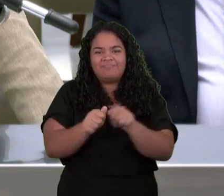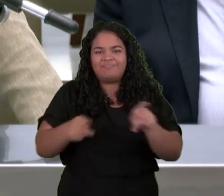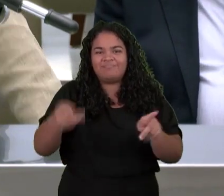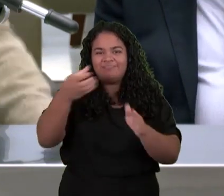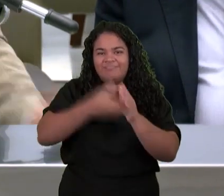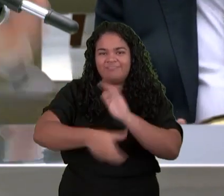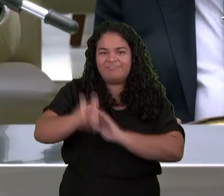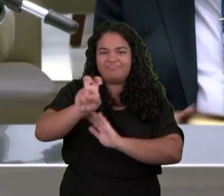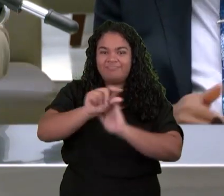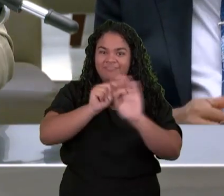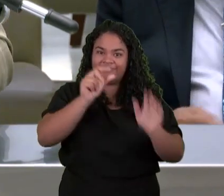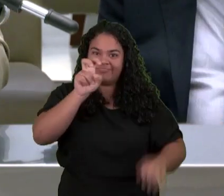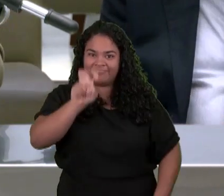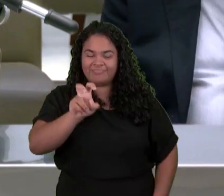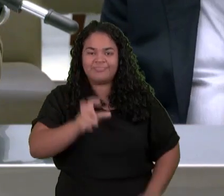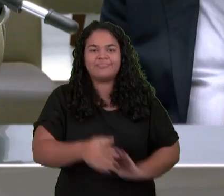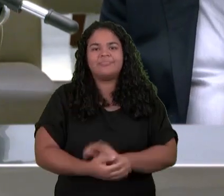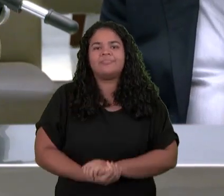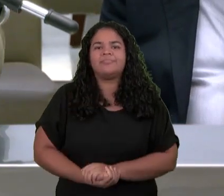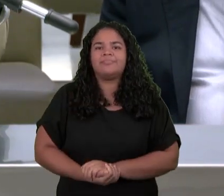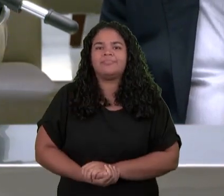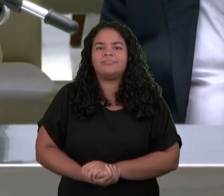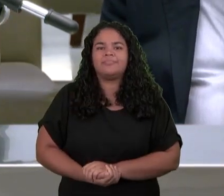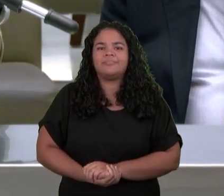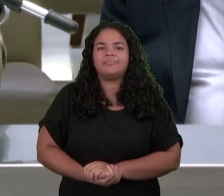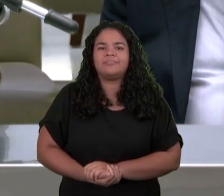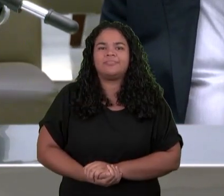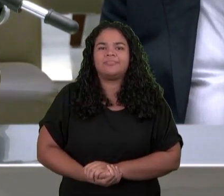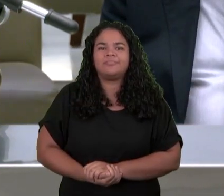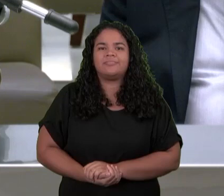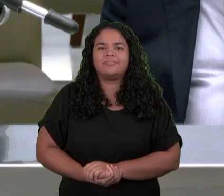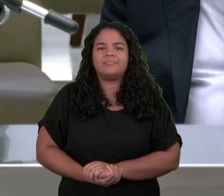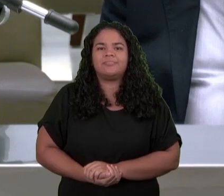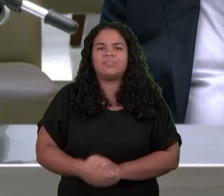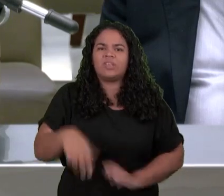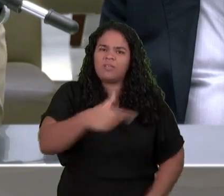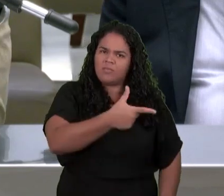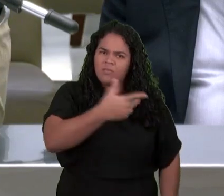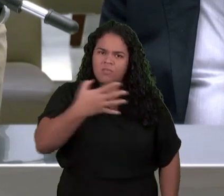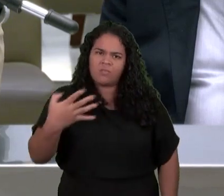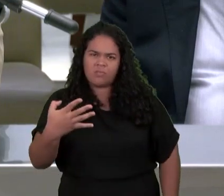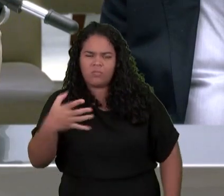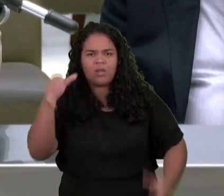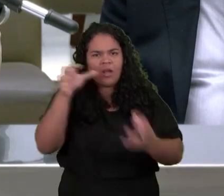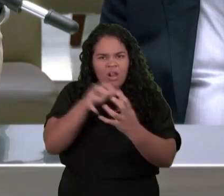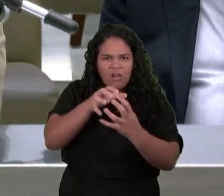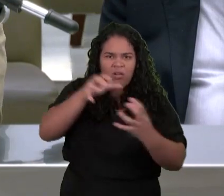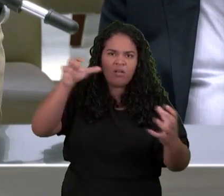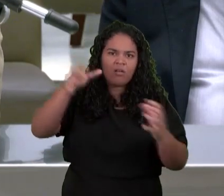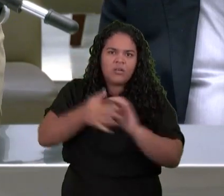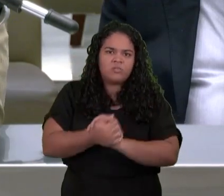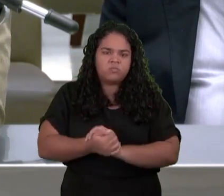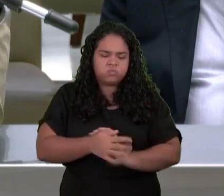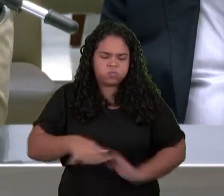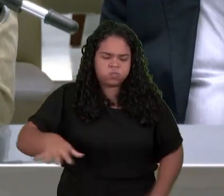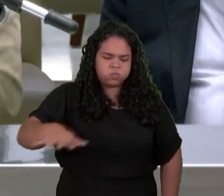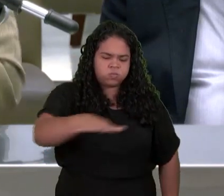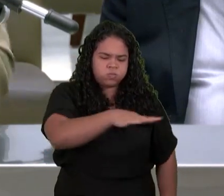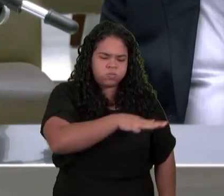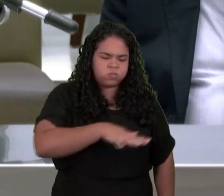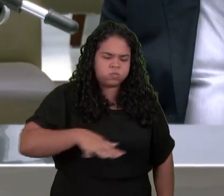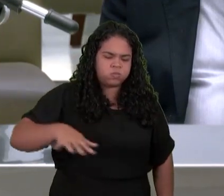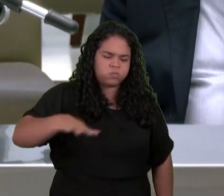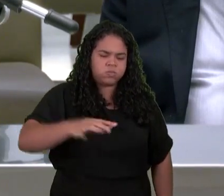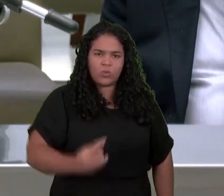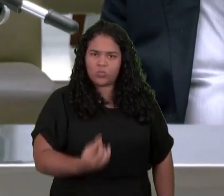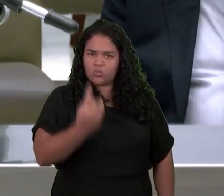Diz E disse-me Um dos Anciãos Aqueles 24 Anciãos Que a gente Leu no capítulo